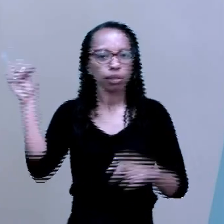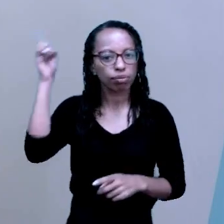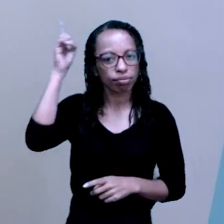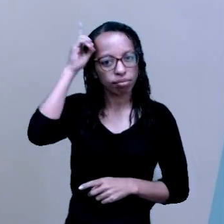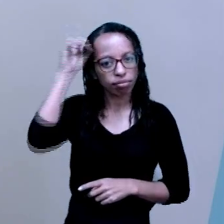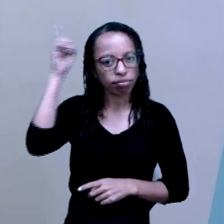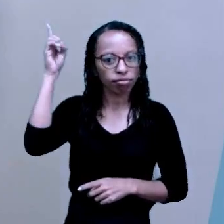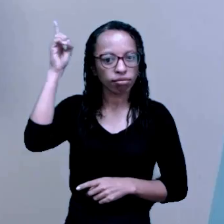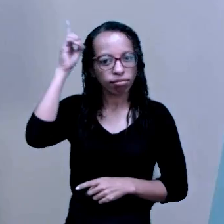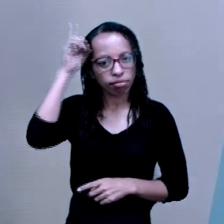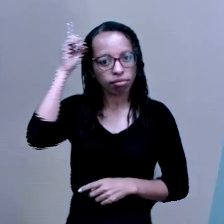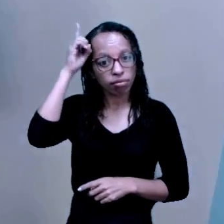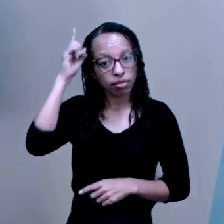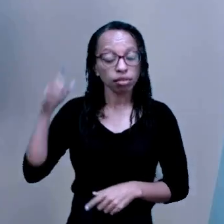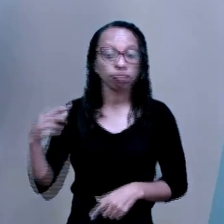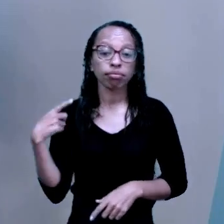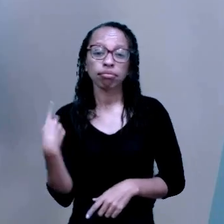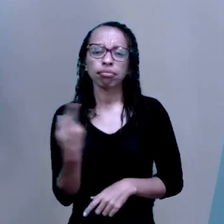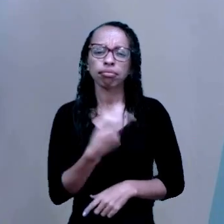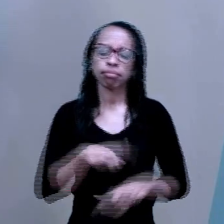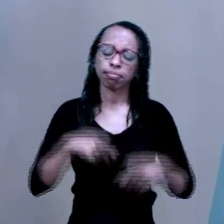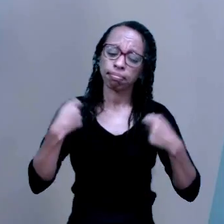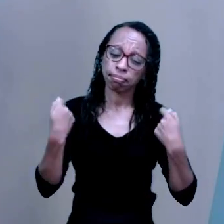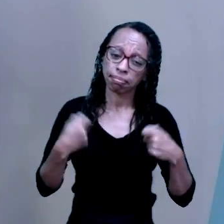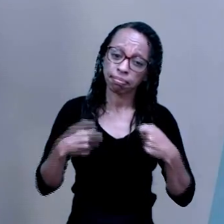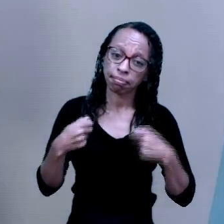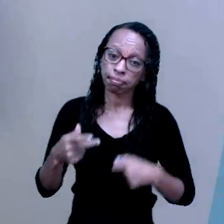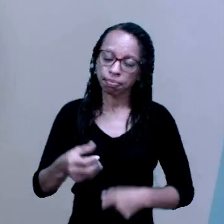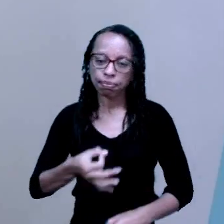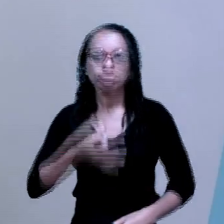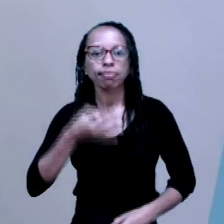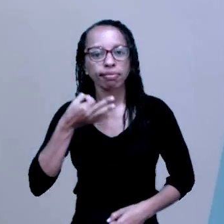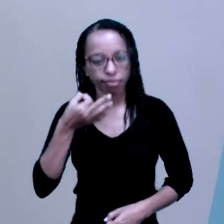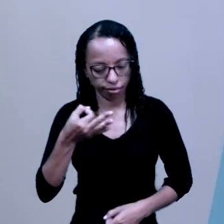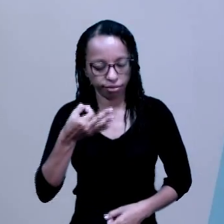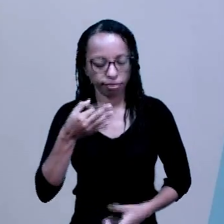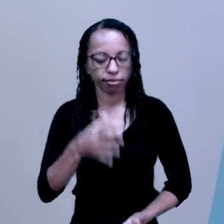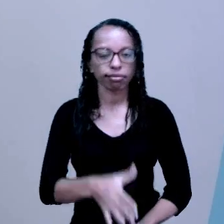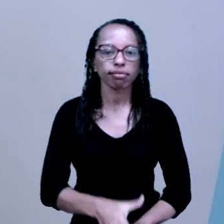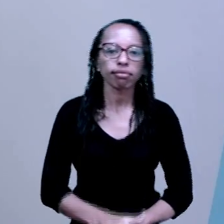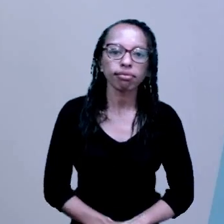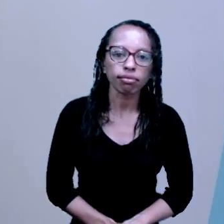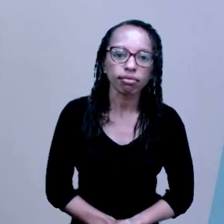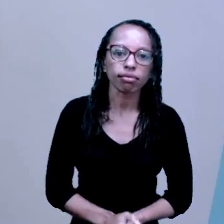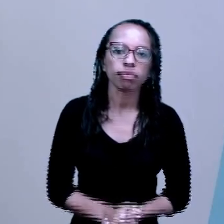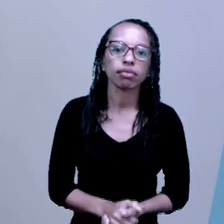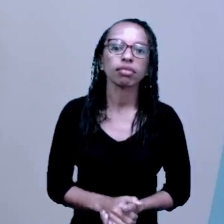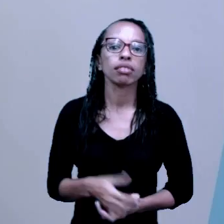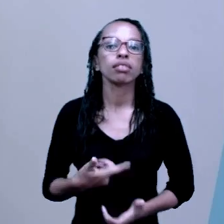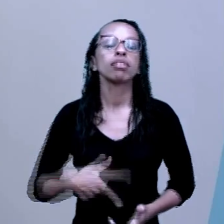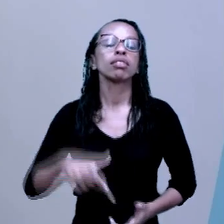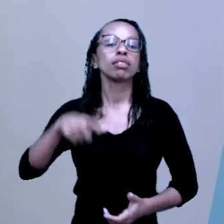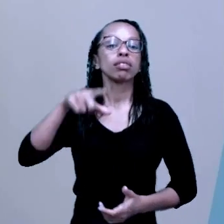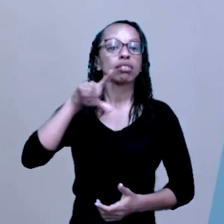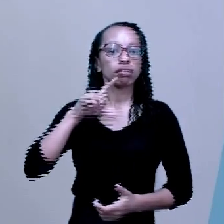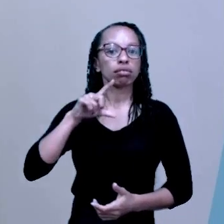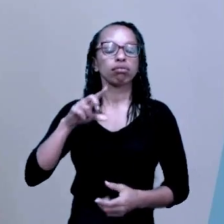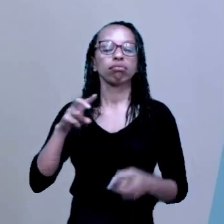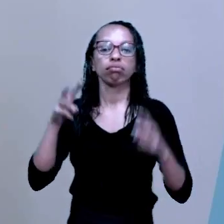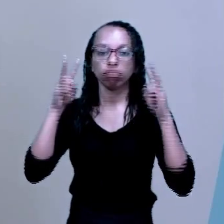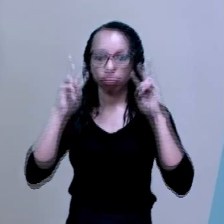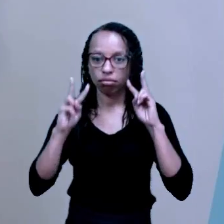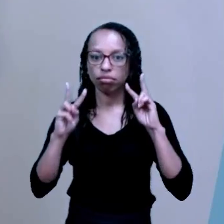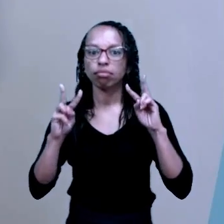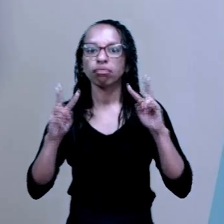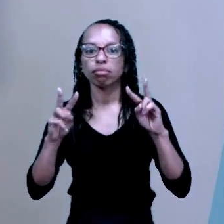a crítica sobre ela, sobre esse fato. Uma outra questão é a visão crítica do chargista.